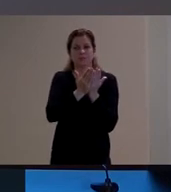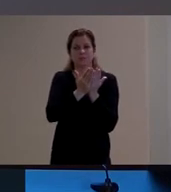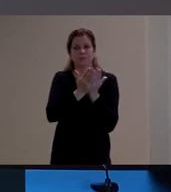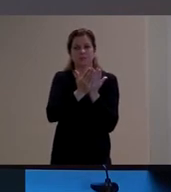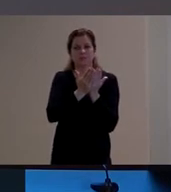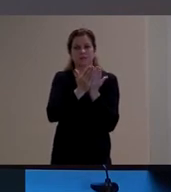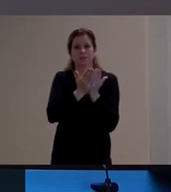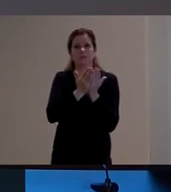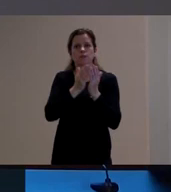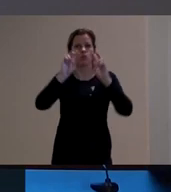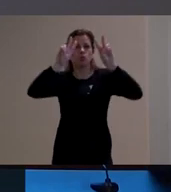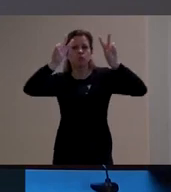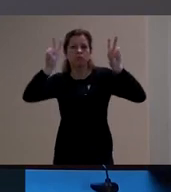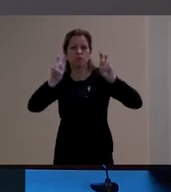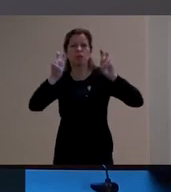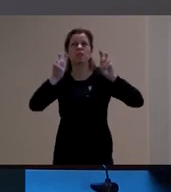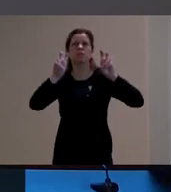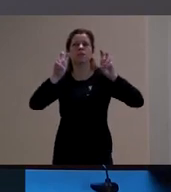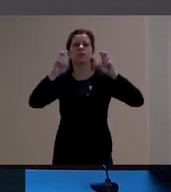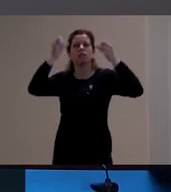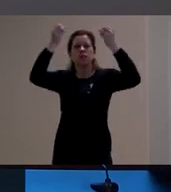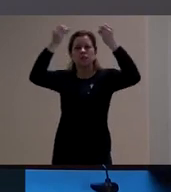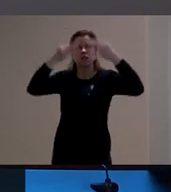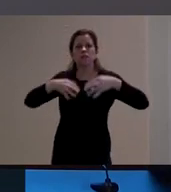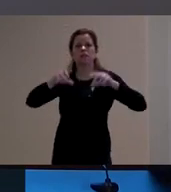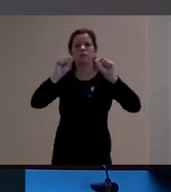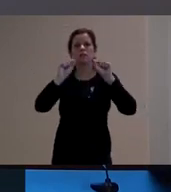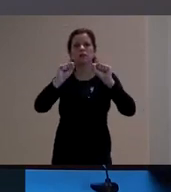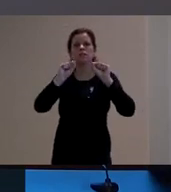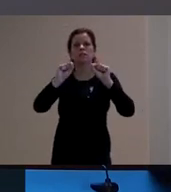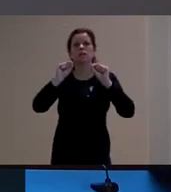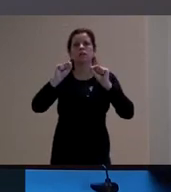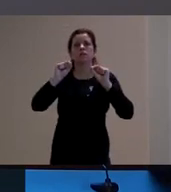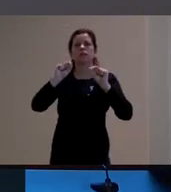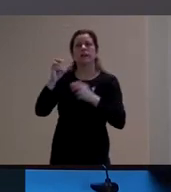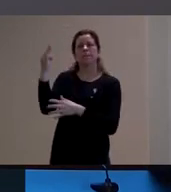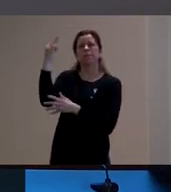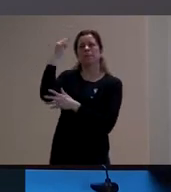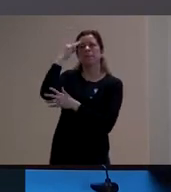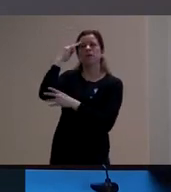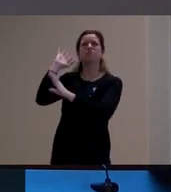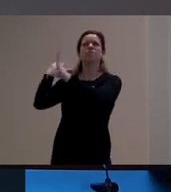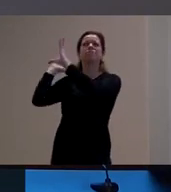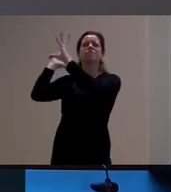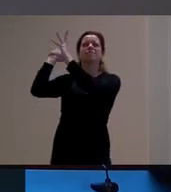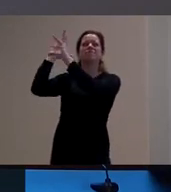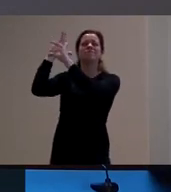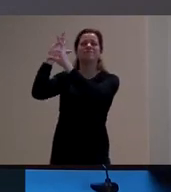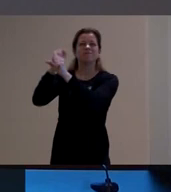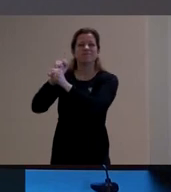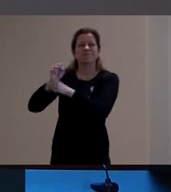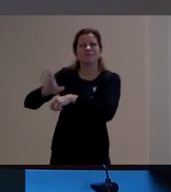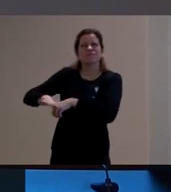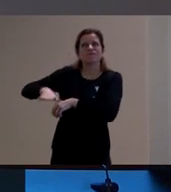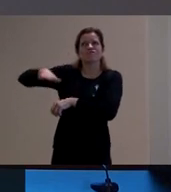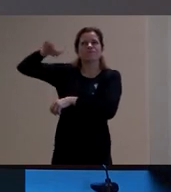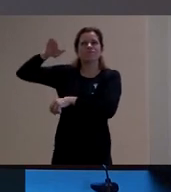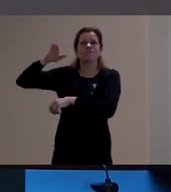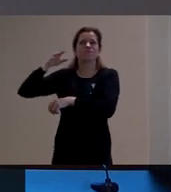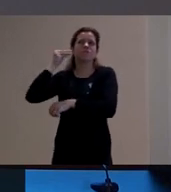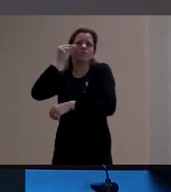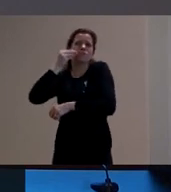que é onde ele retoma as memórias da infância, então ali se pode ver um pouco essa ideia da